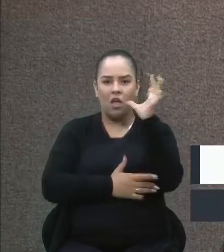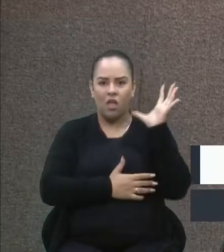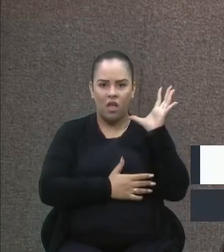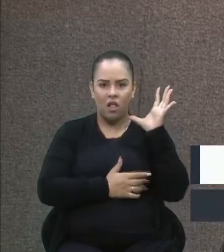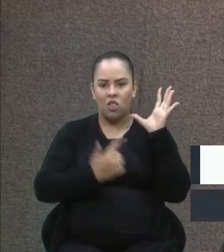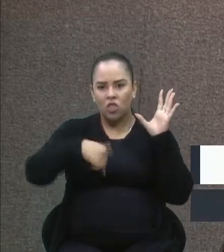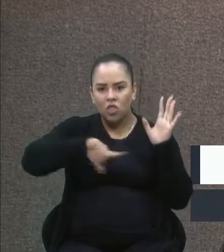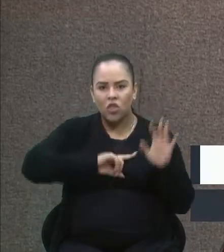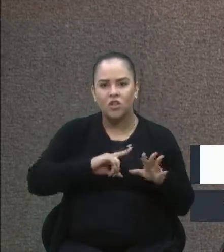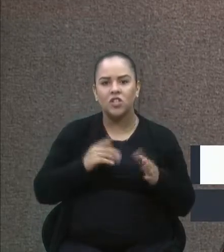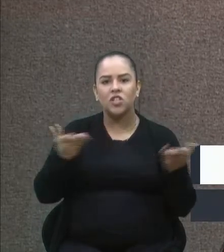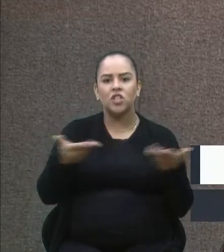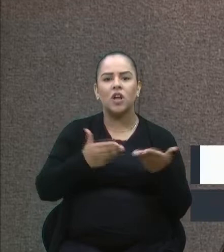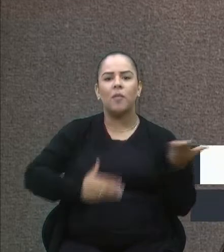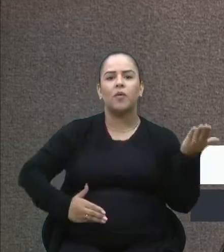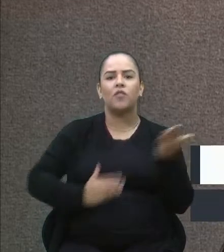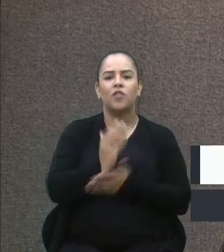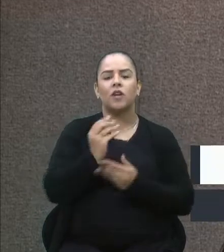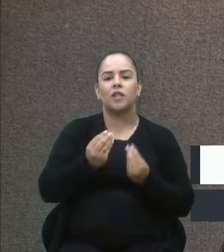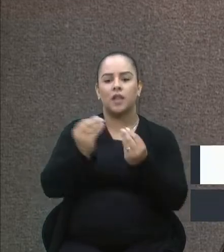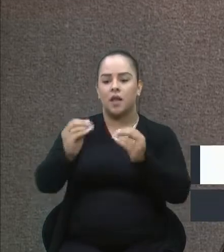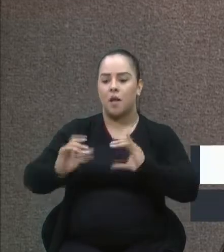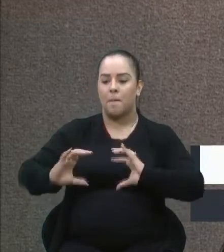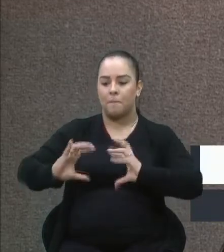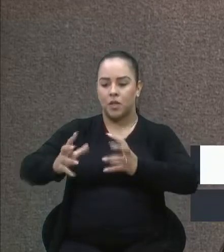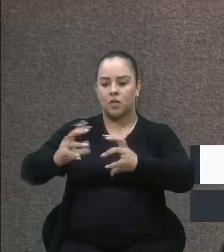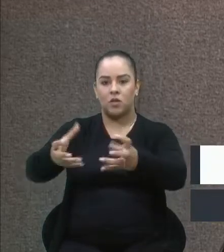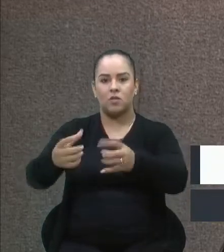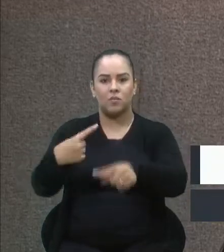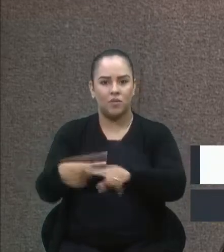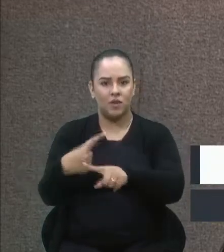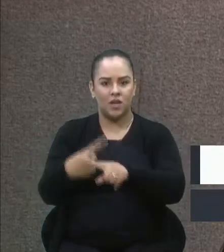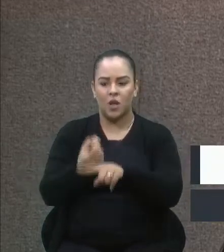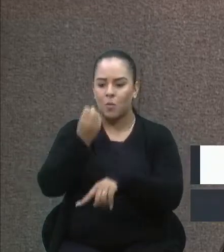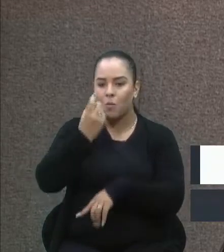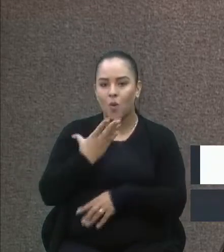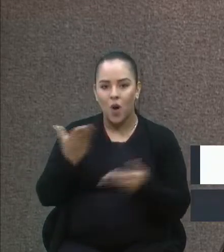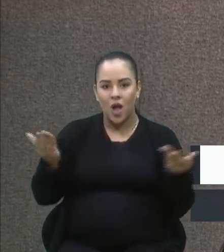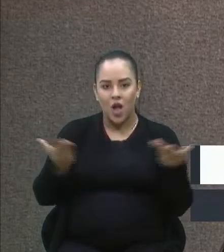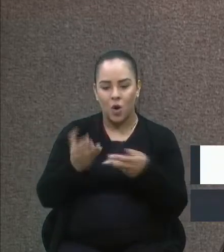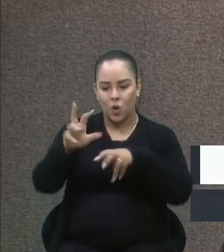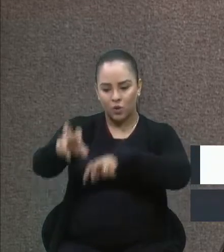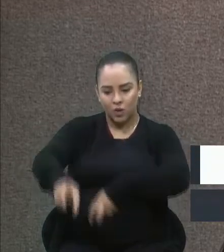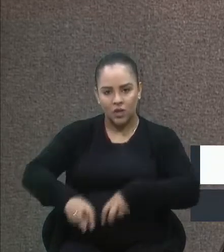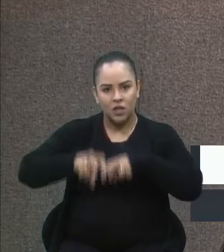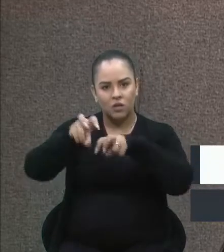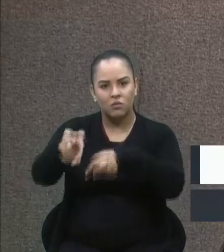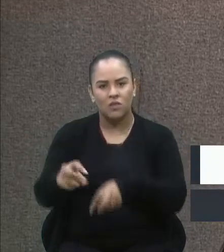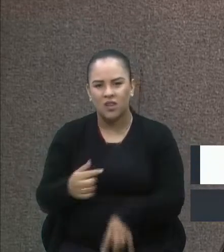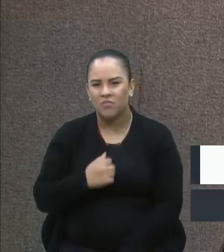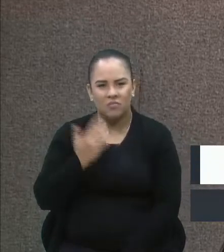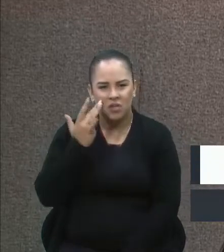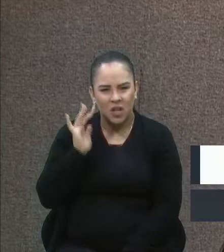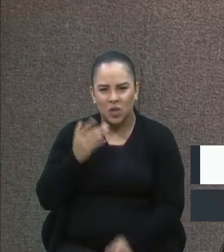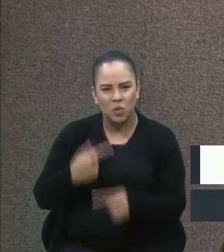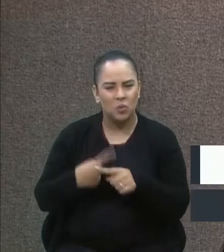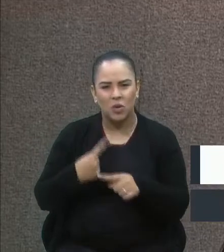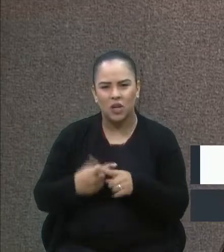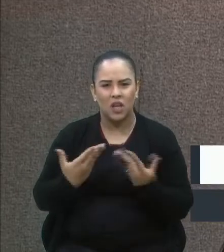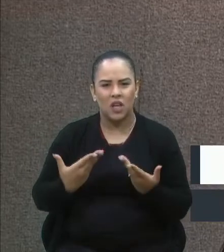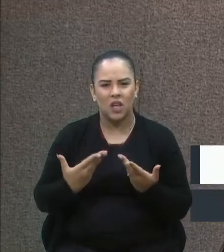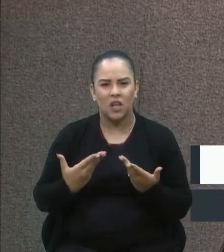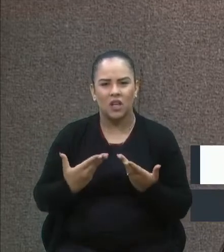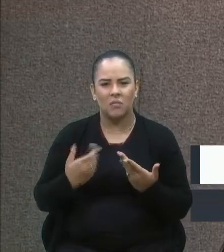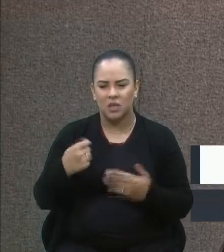entrega de patrolas, as estradas interior estão todas boas, eu não entendo para que uma caminhonete cabine dupla